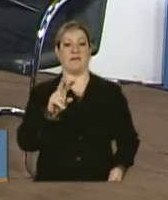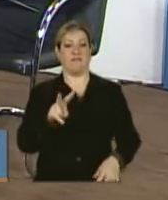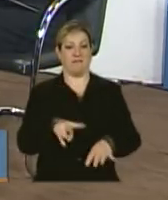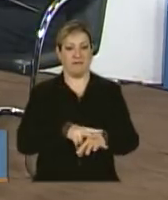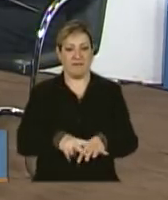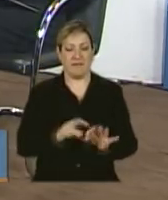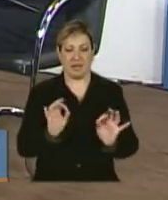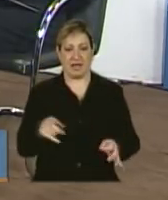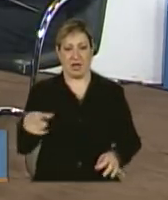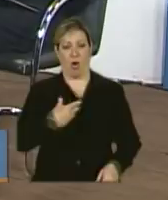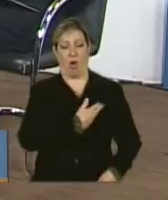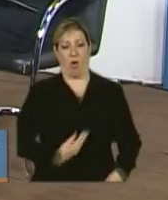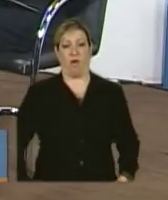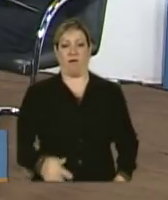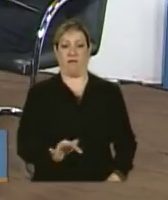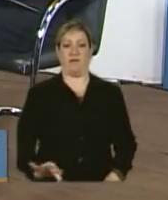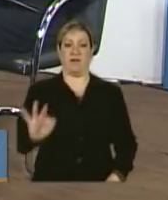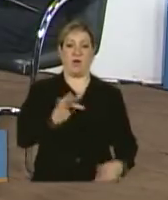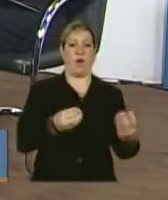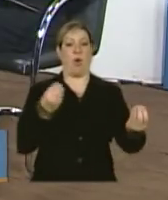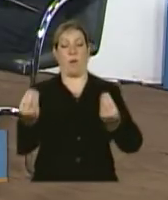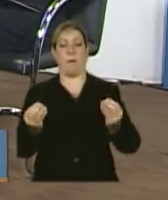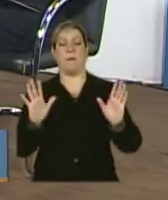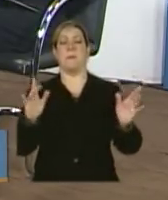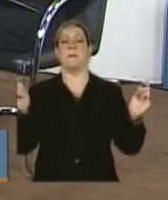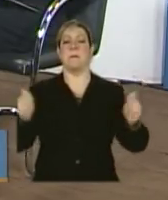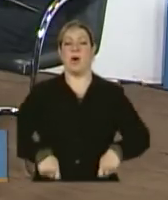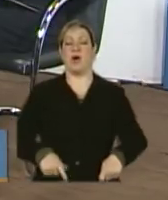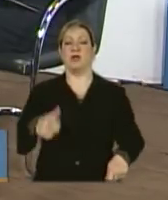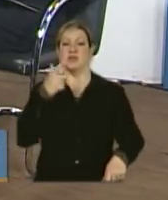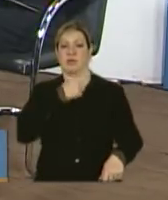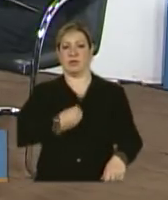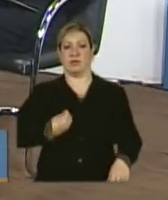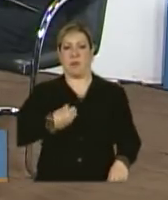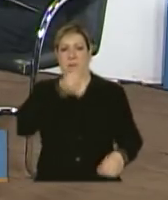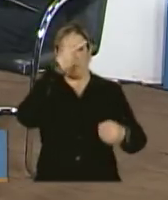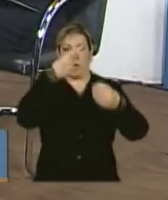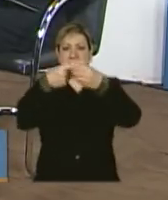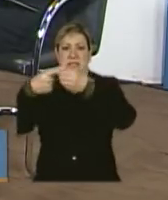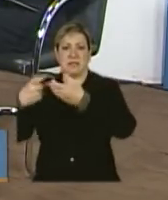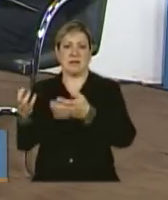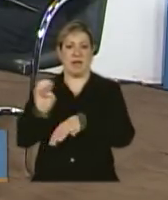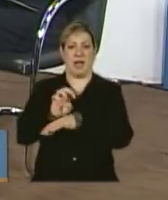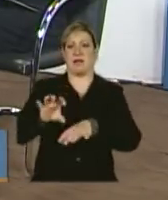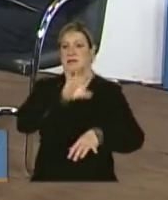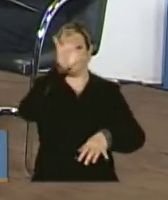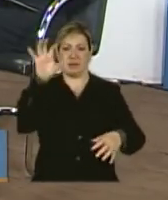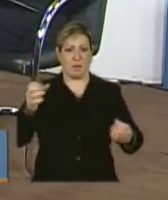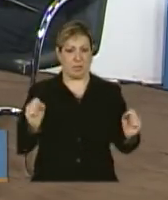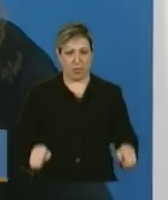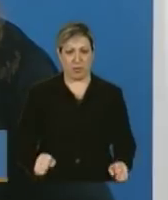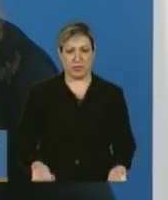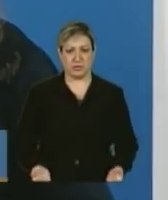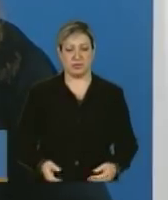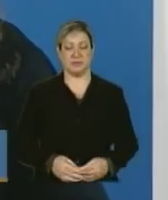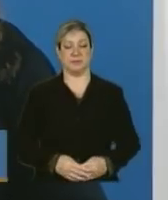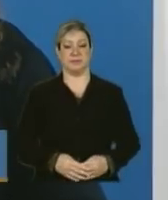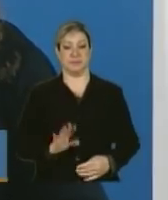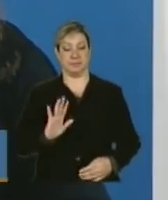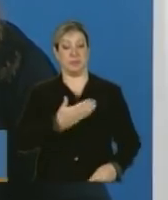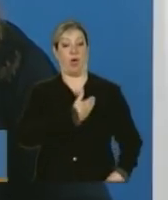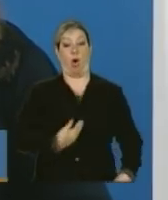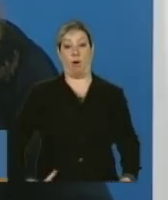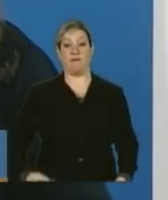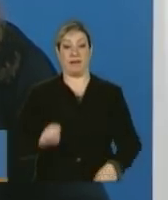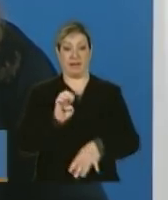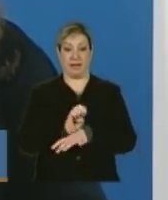agrário, então é governo federal. Mas pode acontecer em todas as esferas, em nível estadual, com o município, por exemplo? Olha, os governos estaduais e